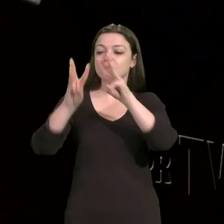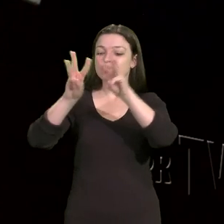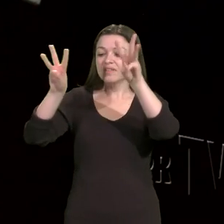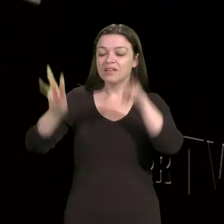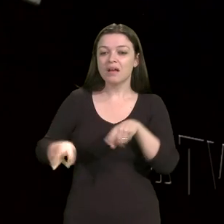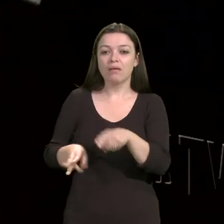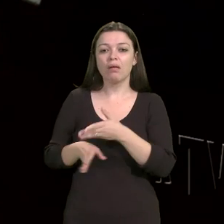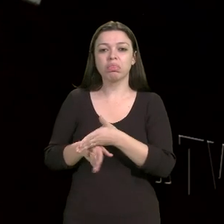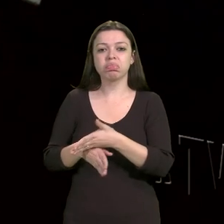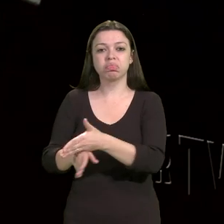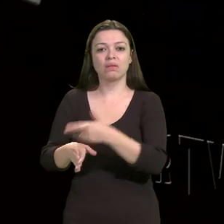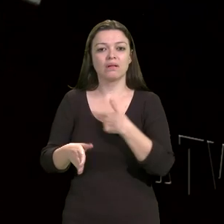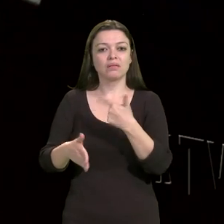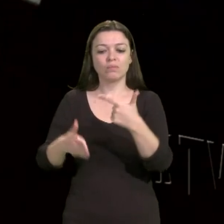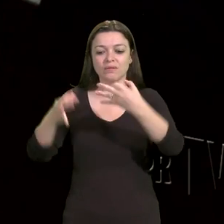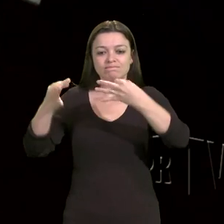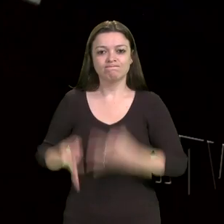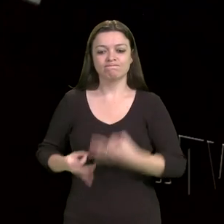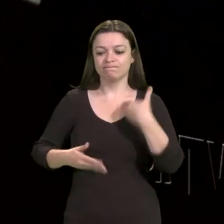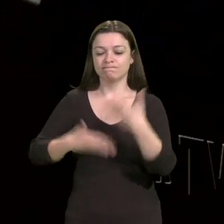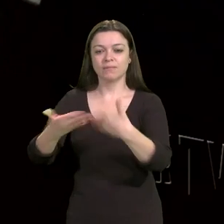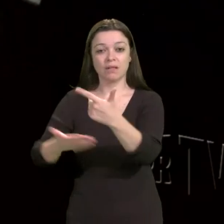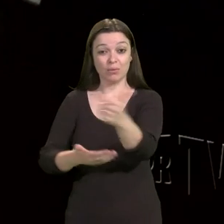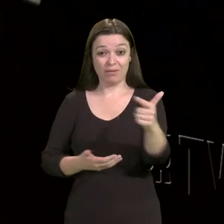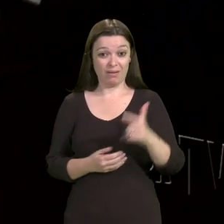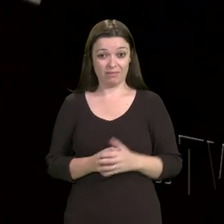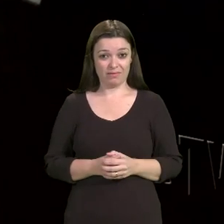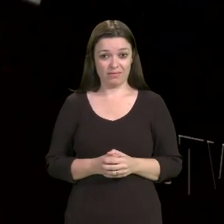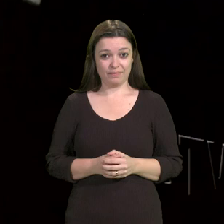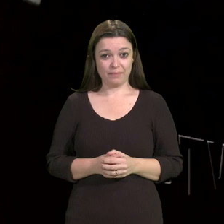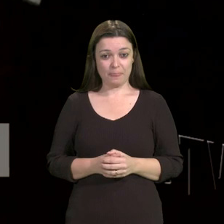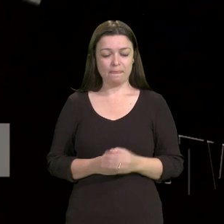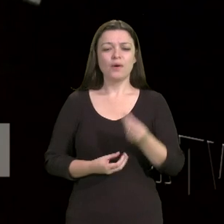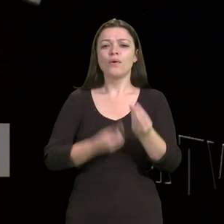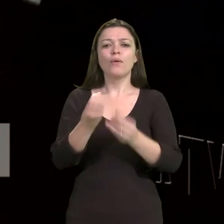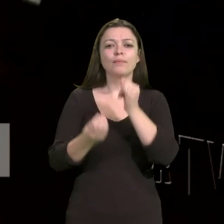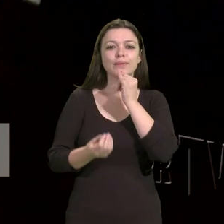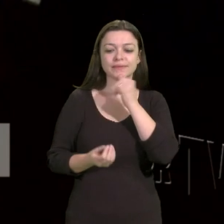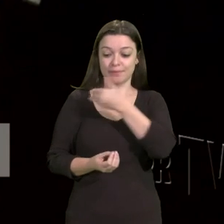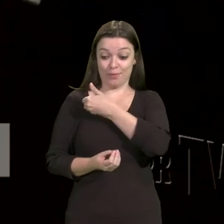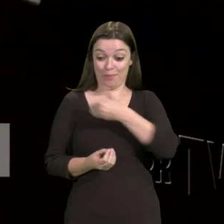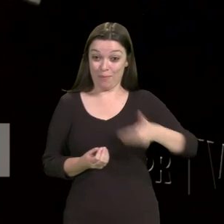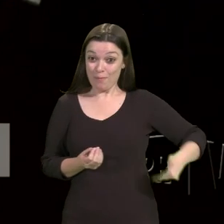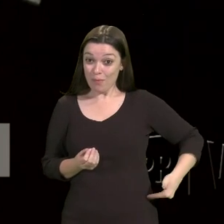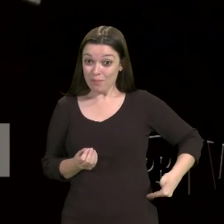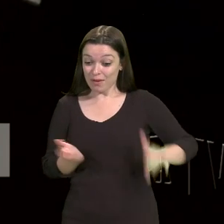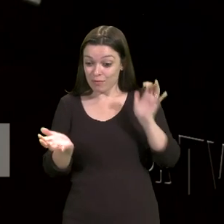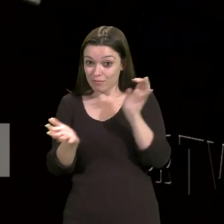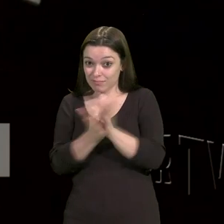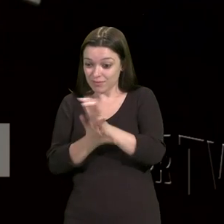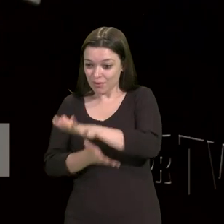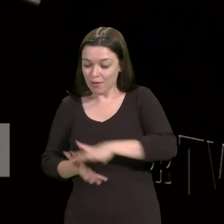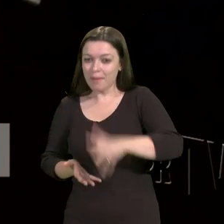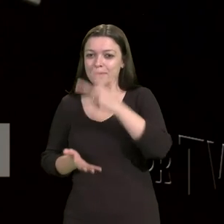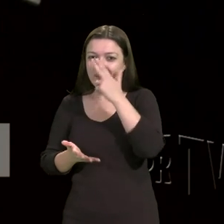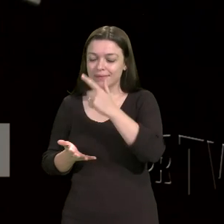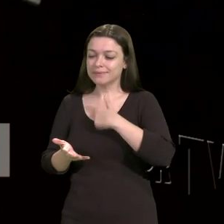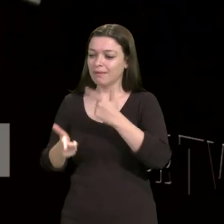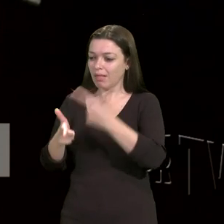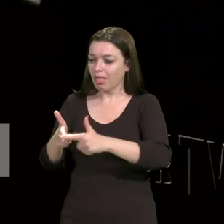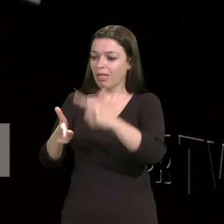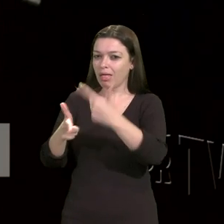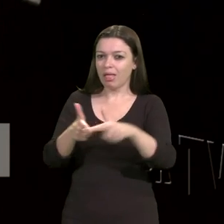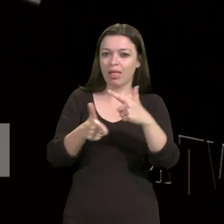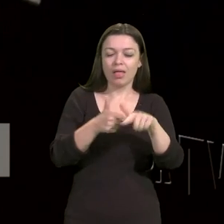Como a esfera pública, nessa retórica, é, por excelência, ineficiente, as universidades seriam